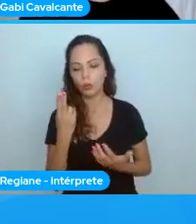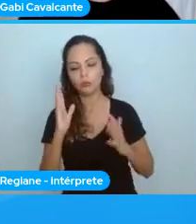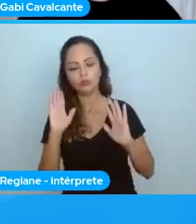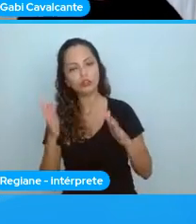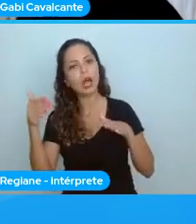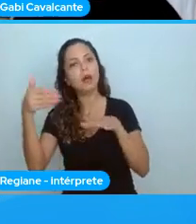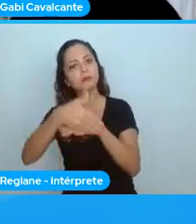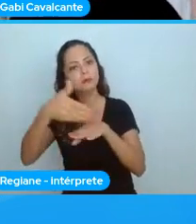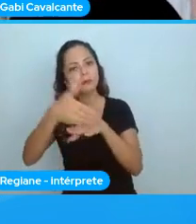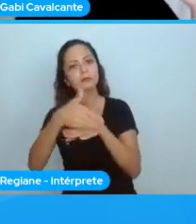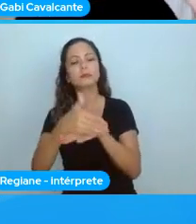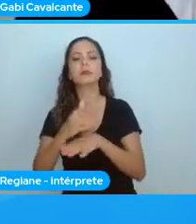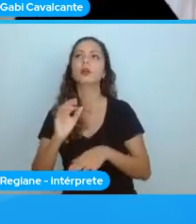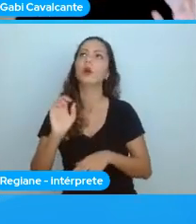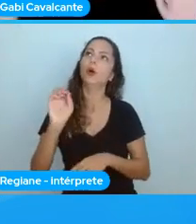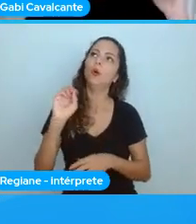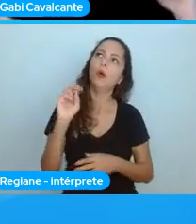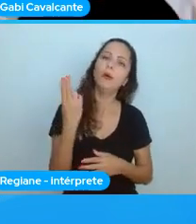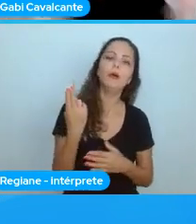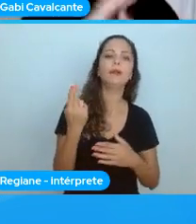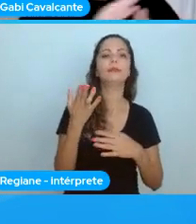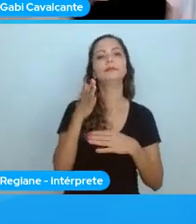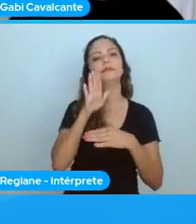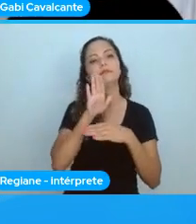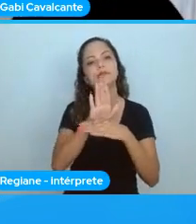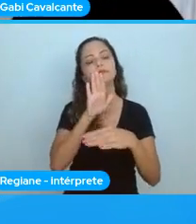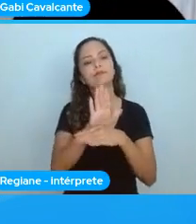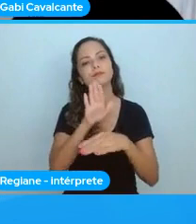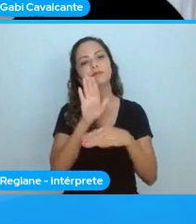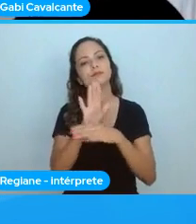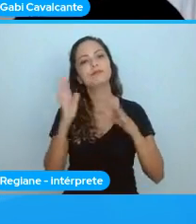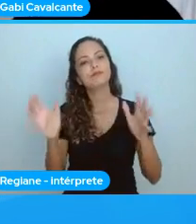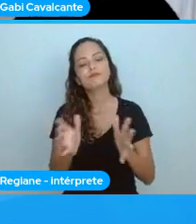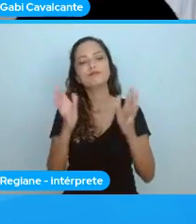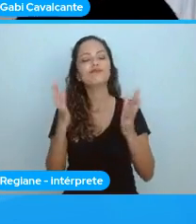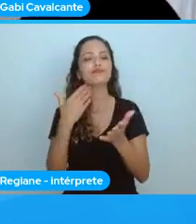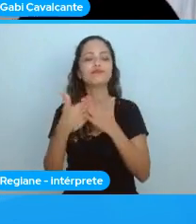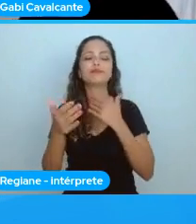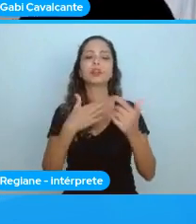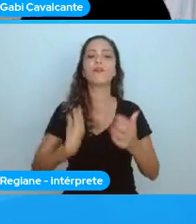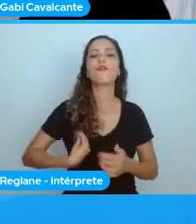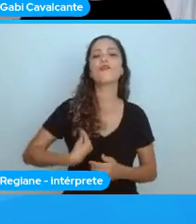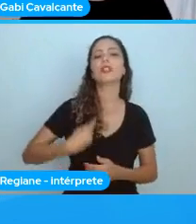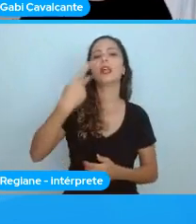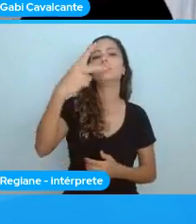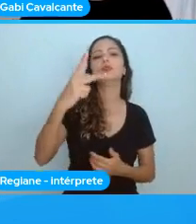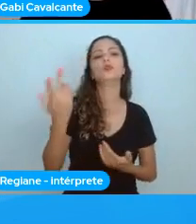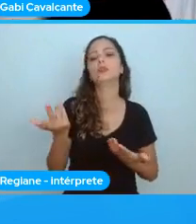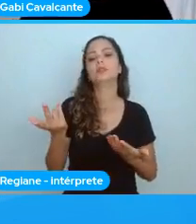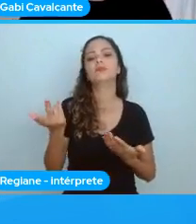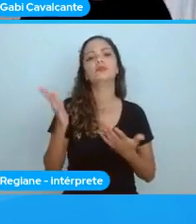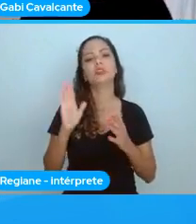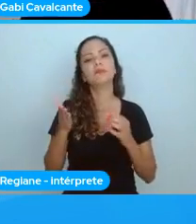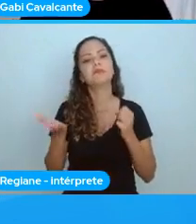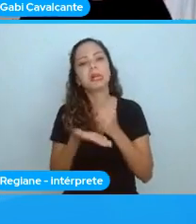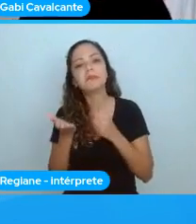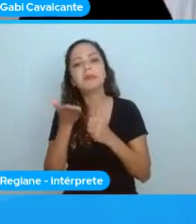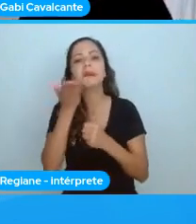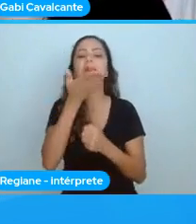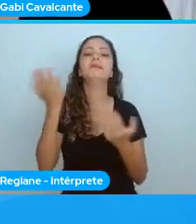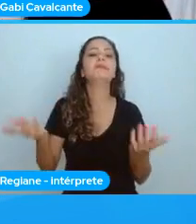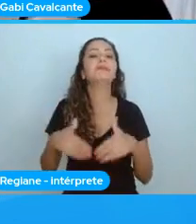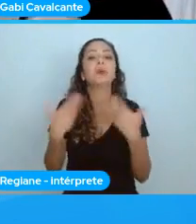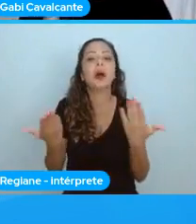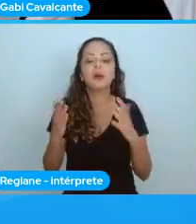colaborando. Sabe? Em que momento você está tendo a sua vida. Mas você tem alguma relação com pessoas e com a comunidade.